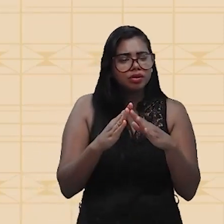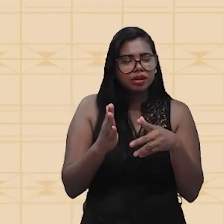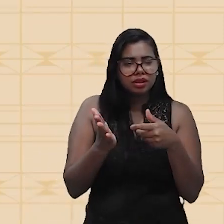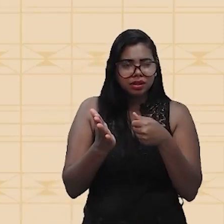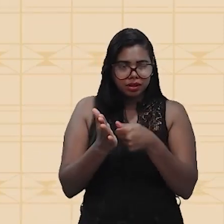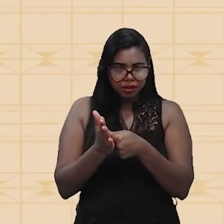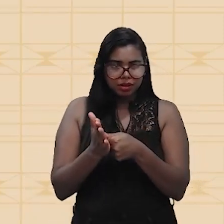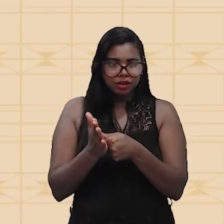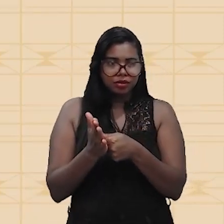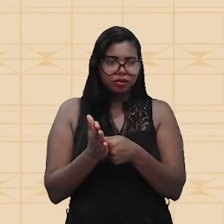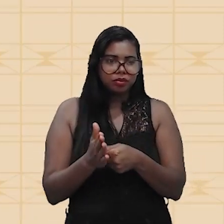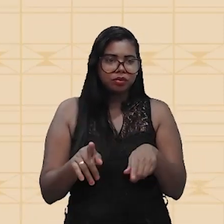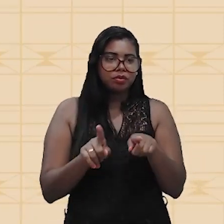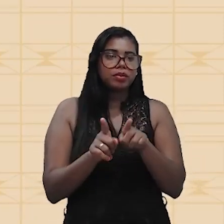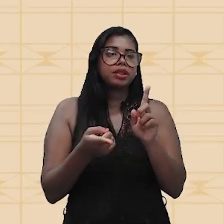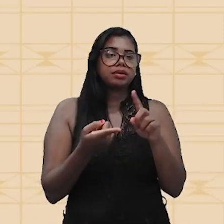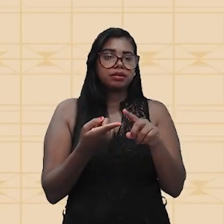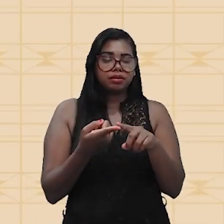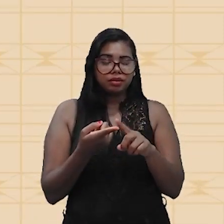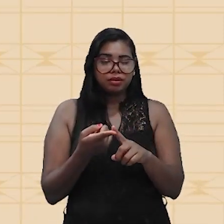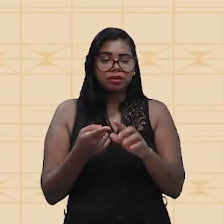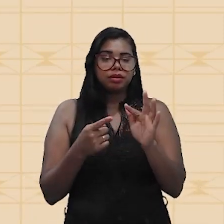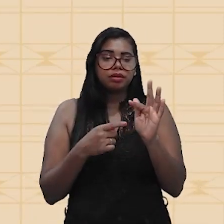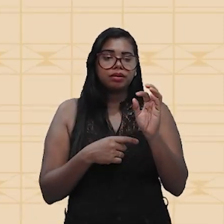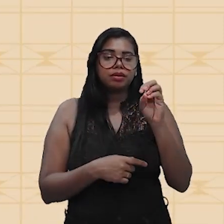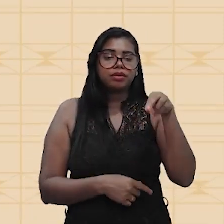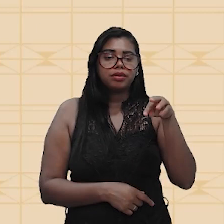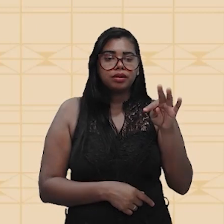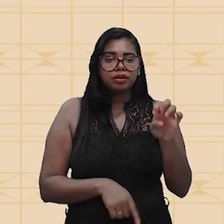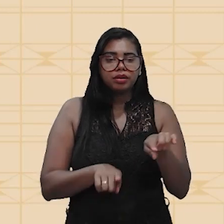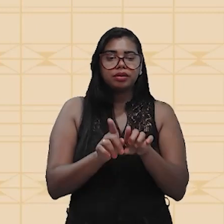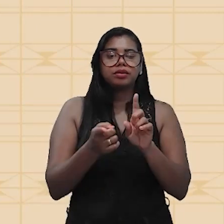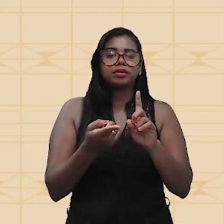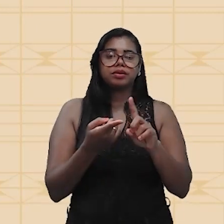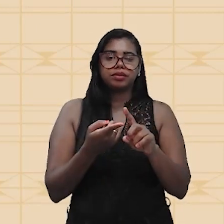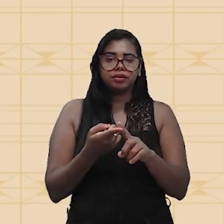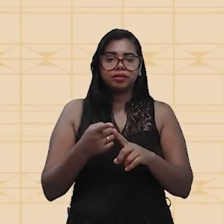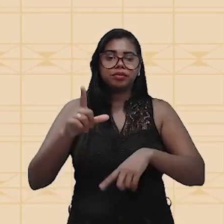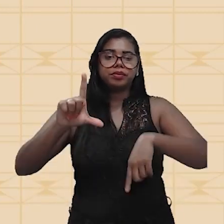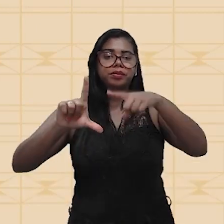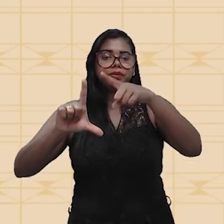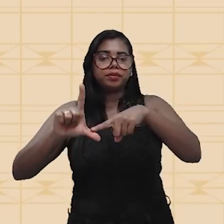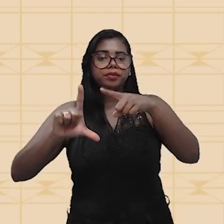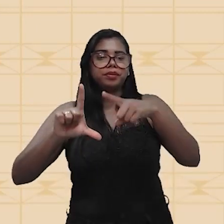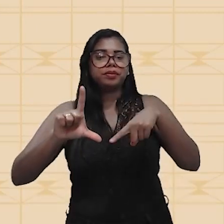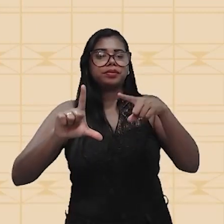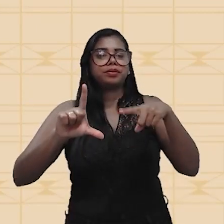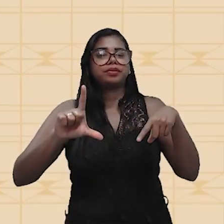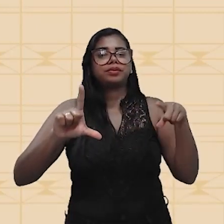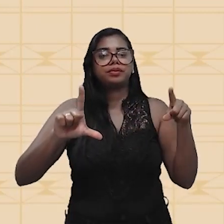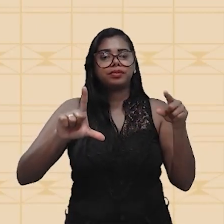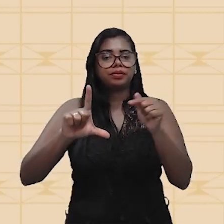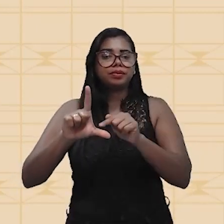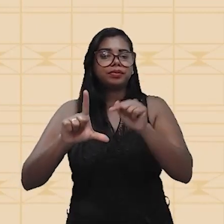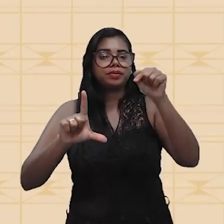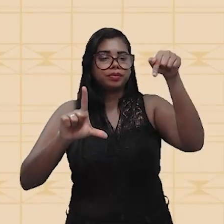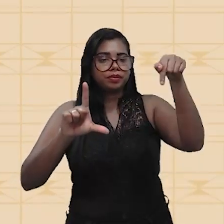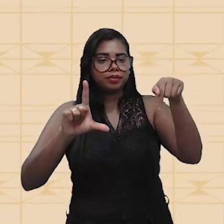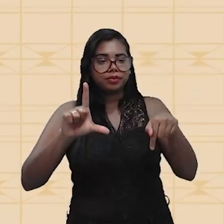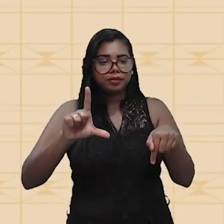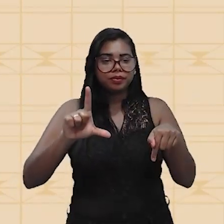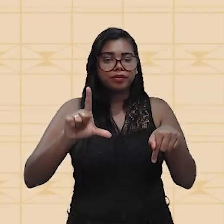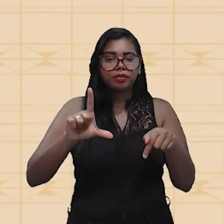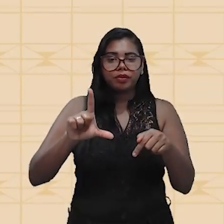alimentadora é uma fonte alternada. Então, por isso, o gráfico, ele passa a ter um gráfico senoidal. E esse